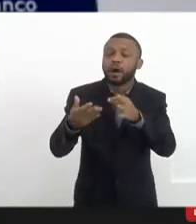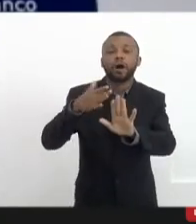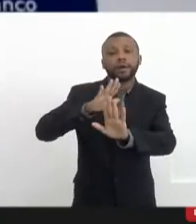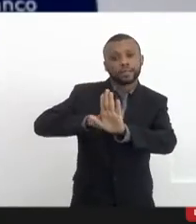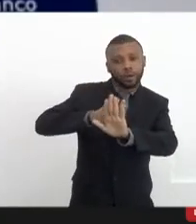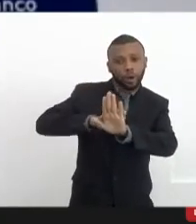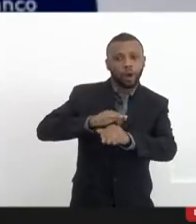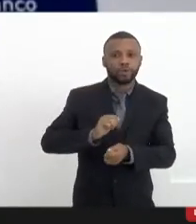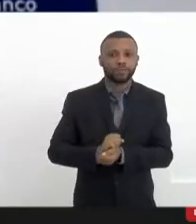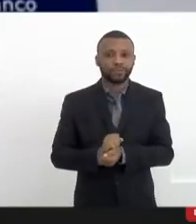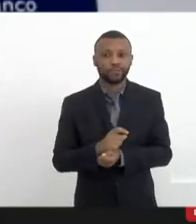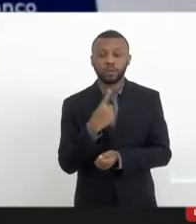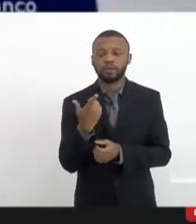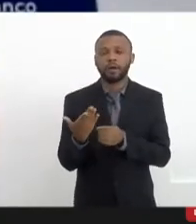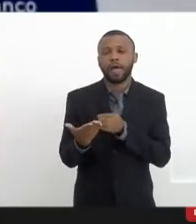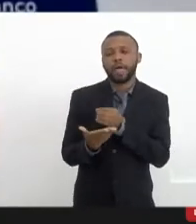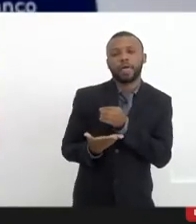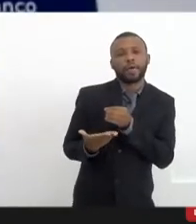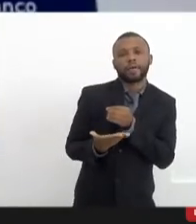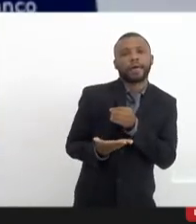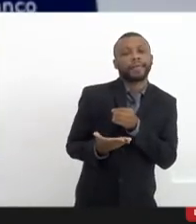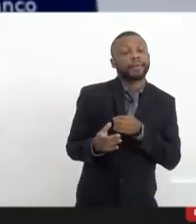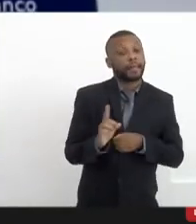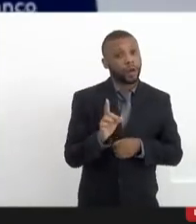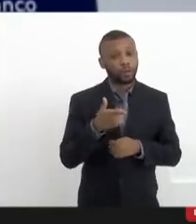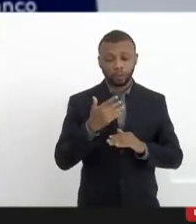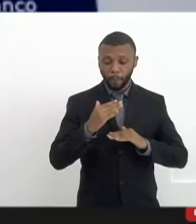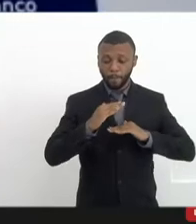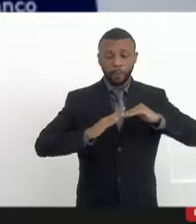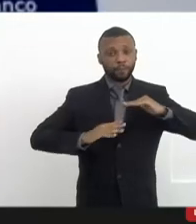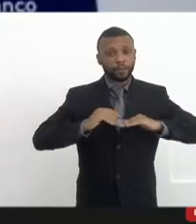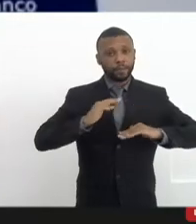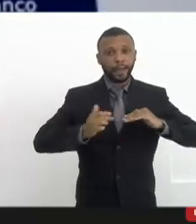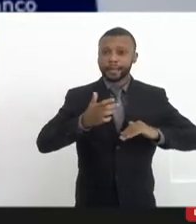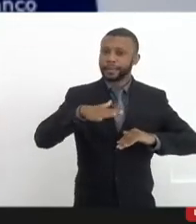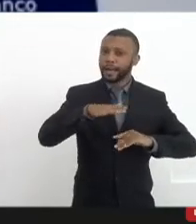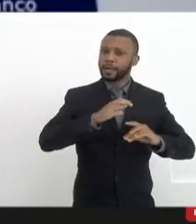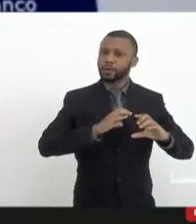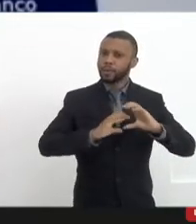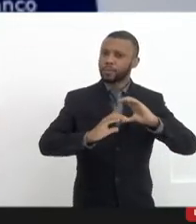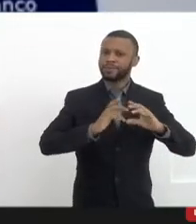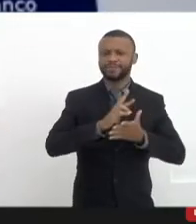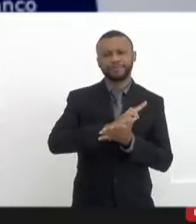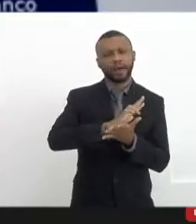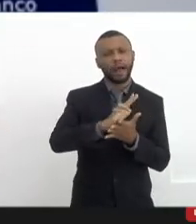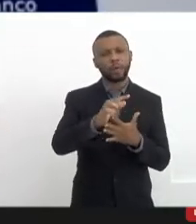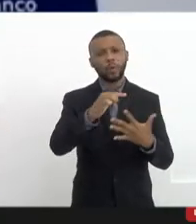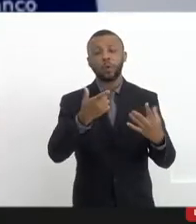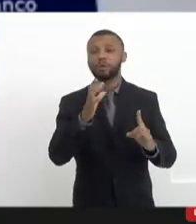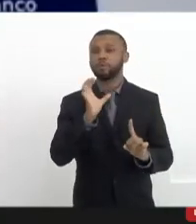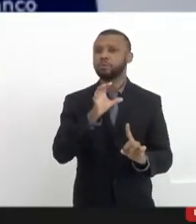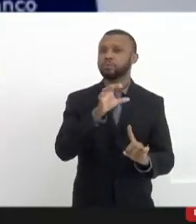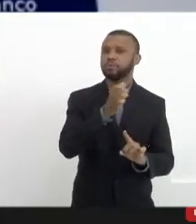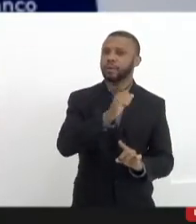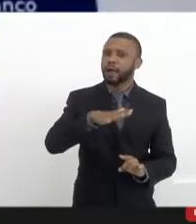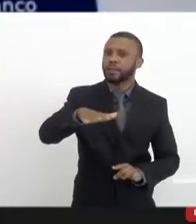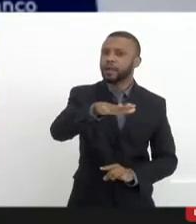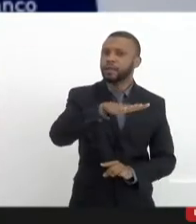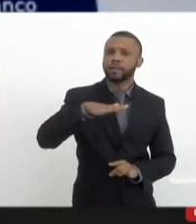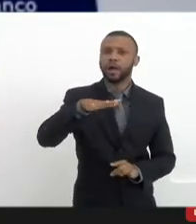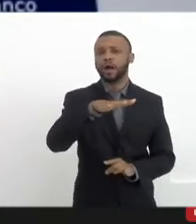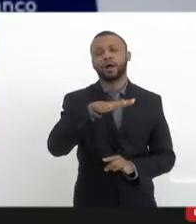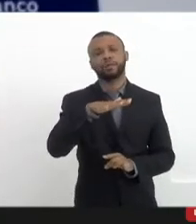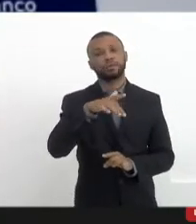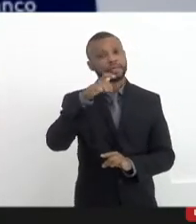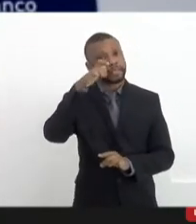Nós não somos amadores, somos profissionais da comunicação com enorme potencial de impacto territorial e de